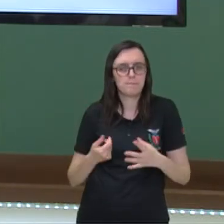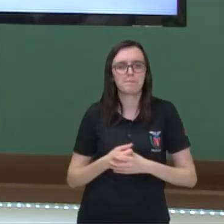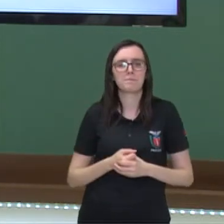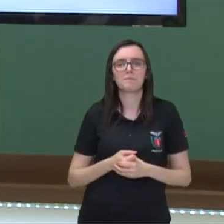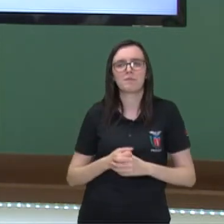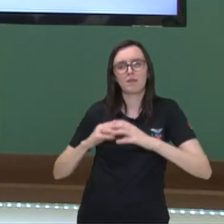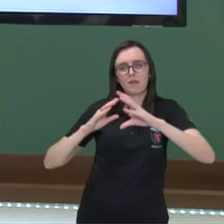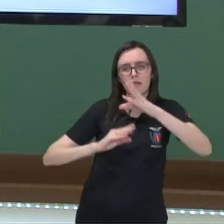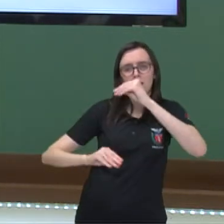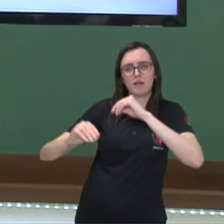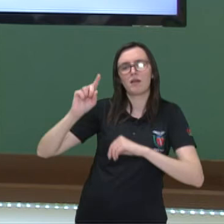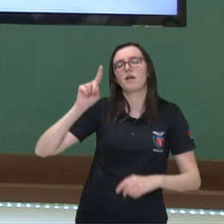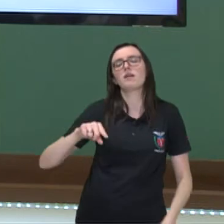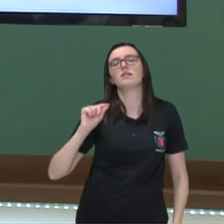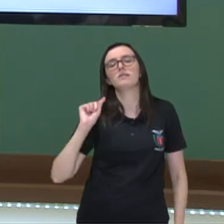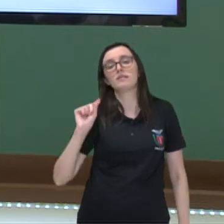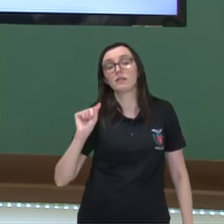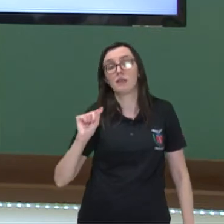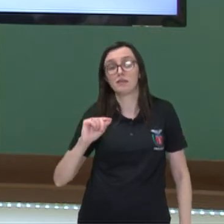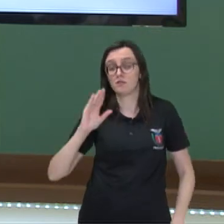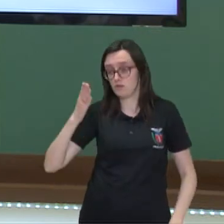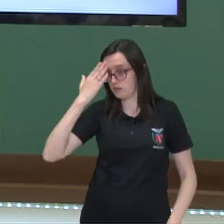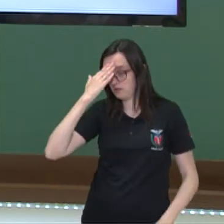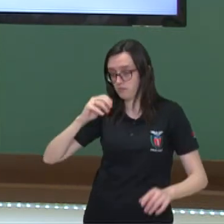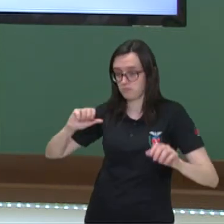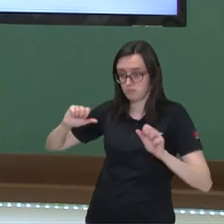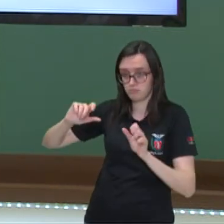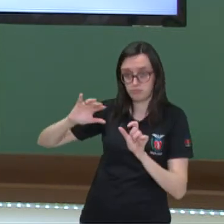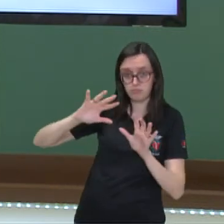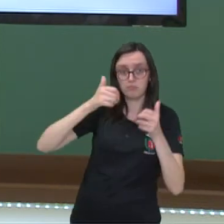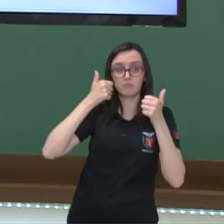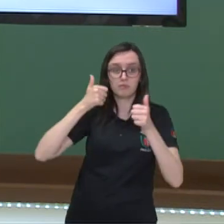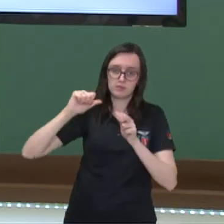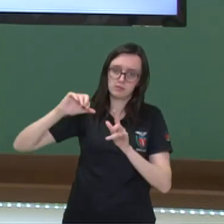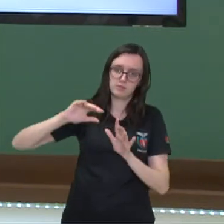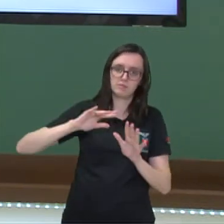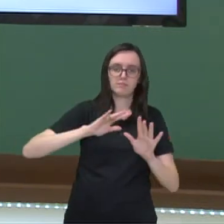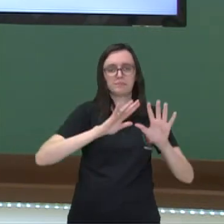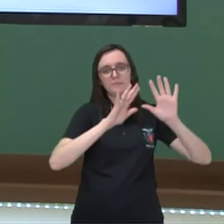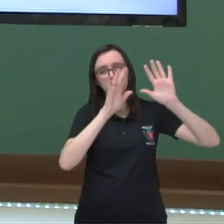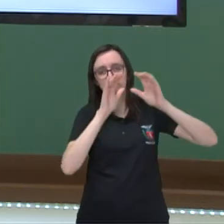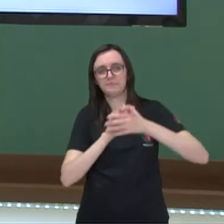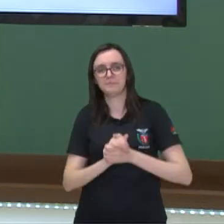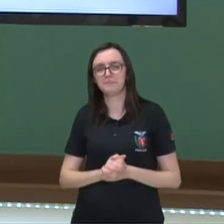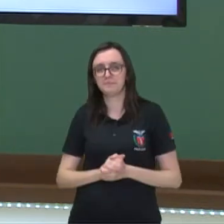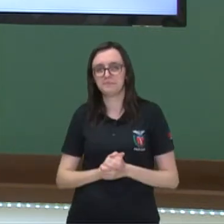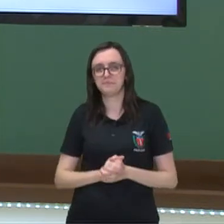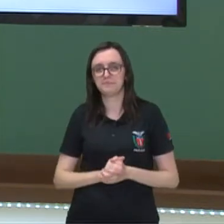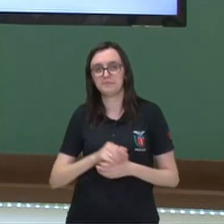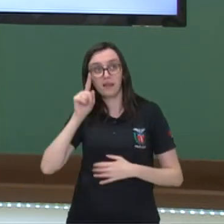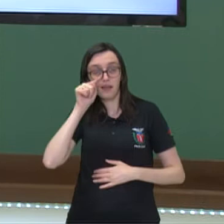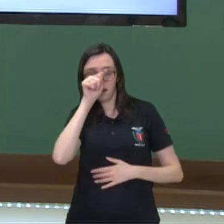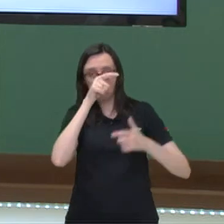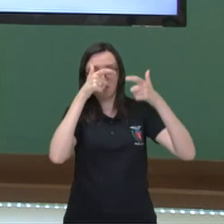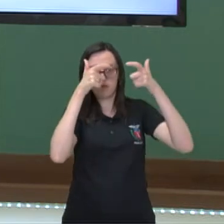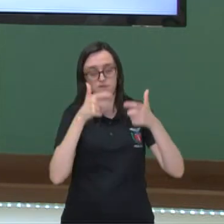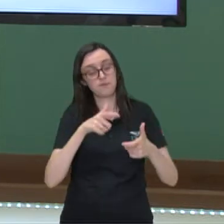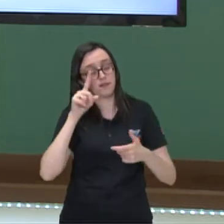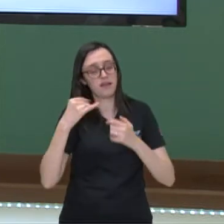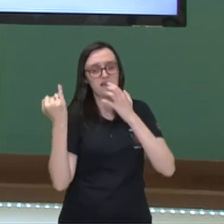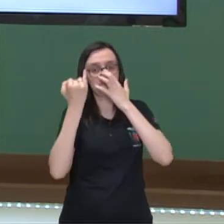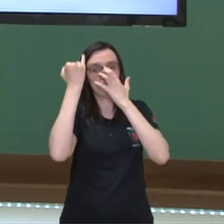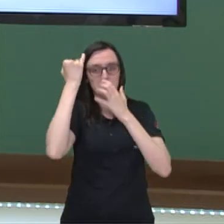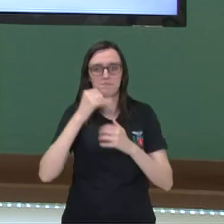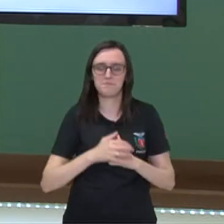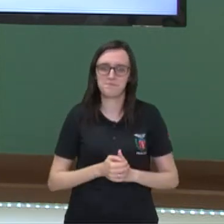dizia-se que era por aqui, agora já sabe-se que não, que saiu daqui, Ele parte desse lugar aqui. Importante,